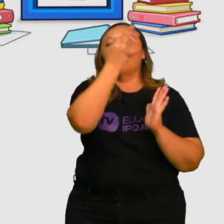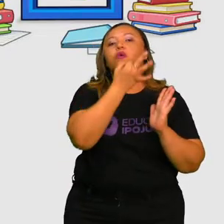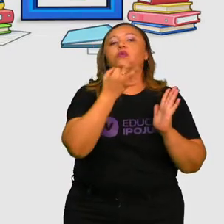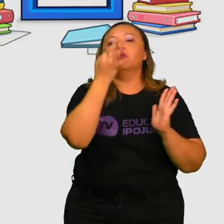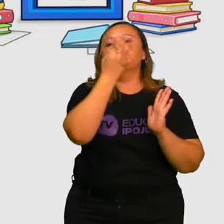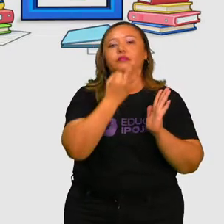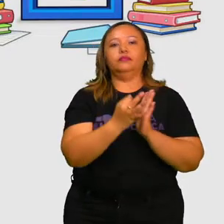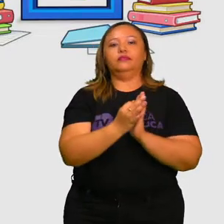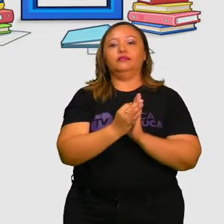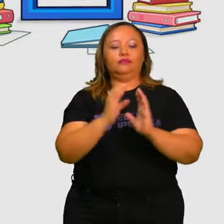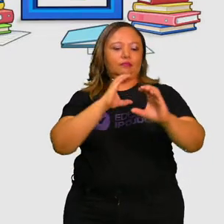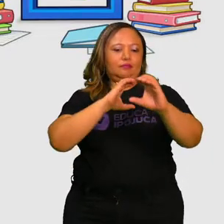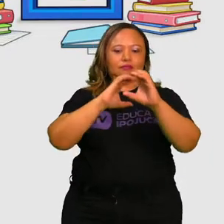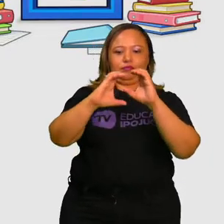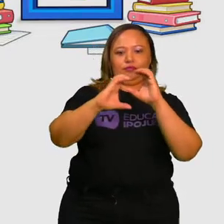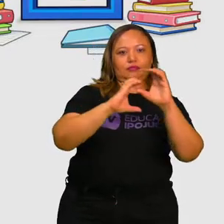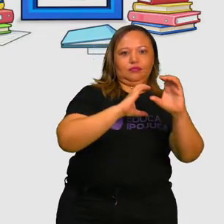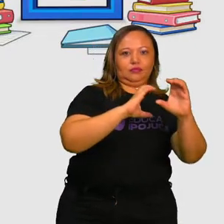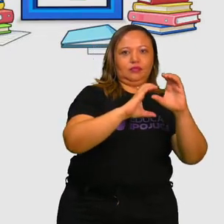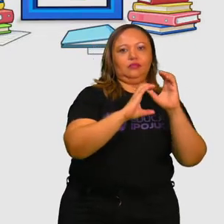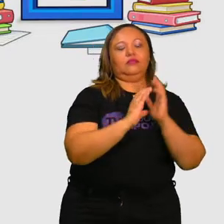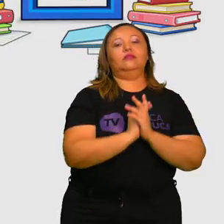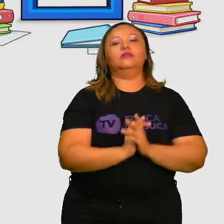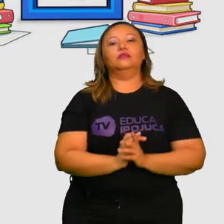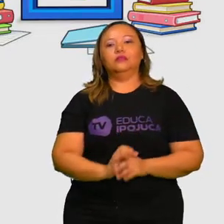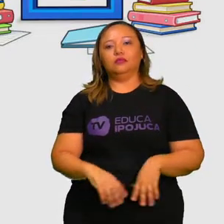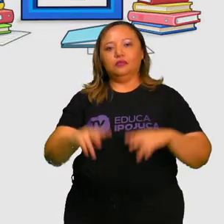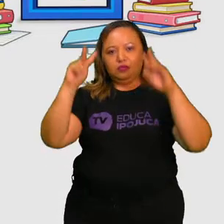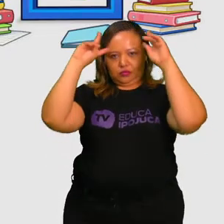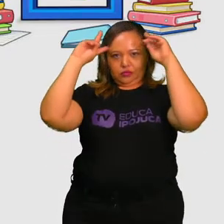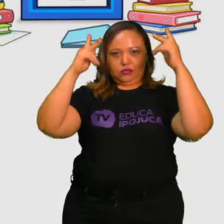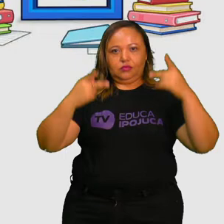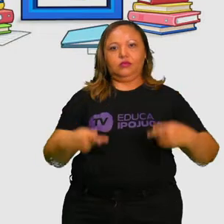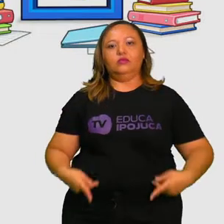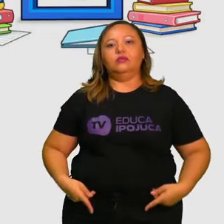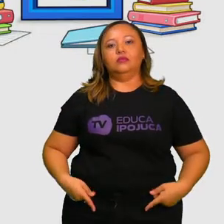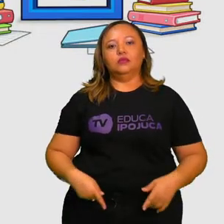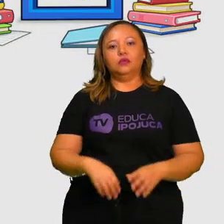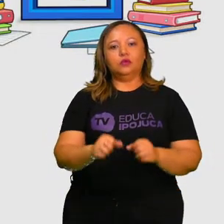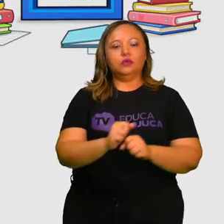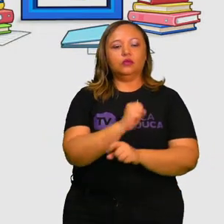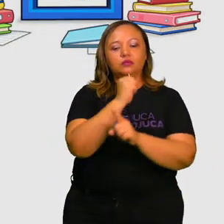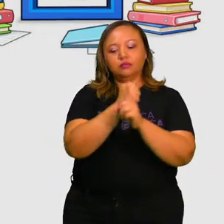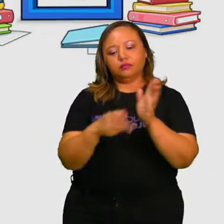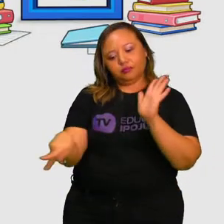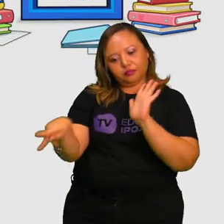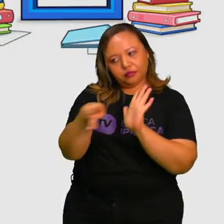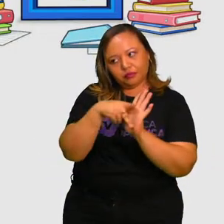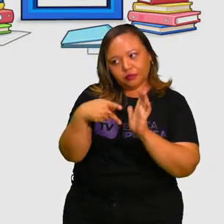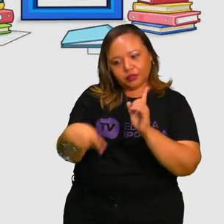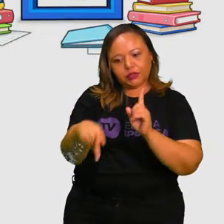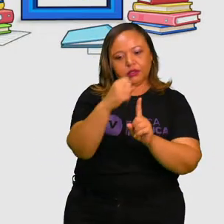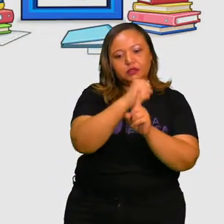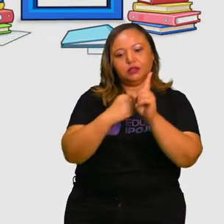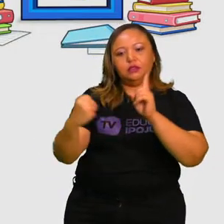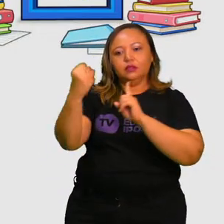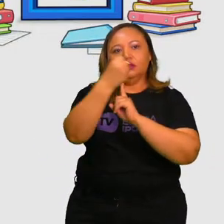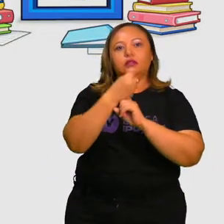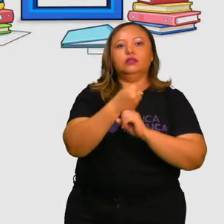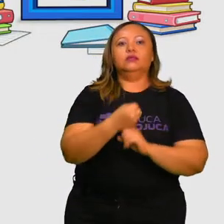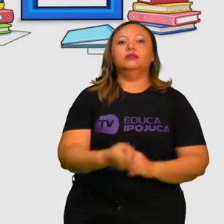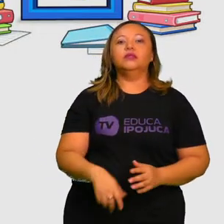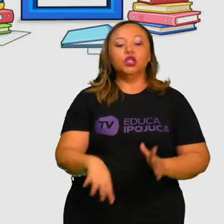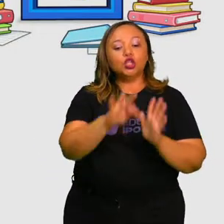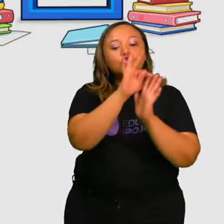em uma situação comunicativa específica, com uma função social. São os textos que usamos no nosso